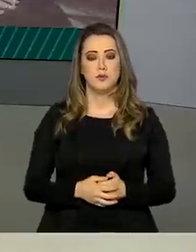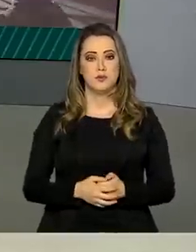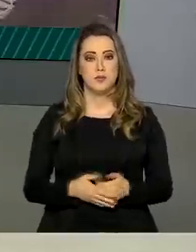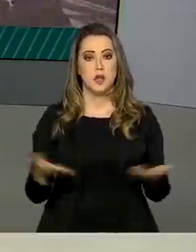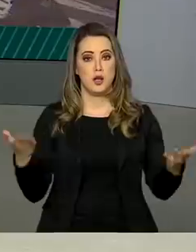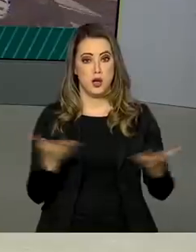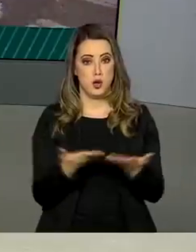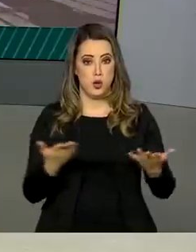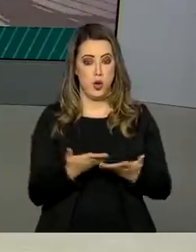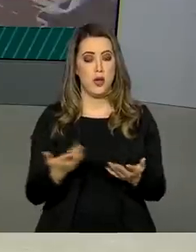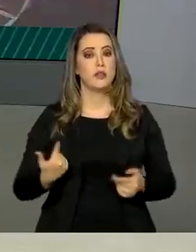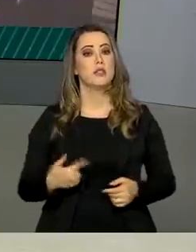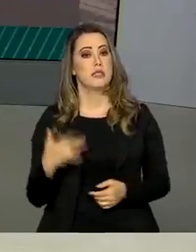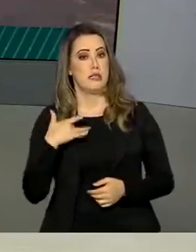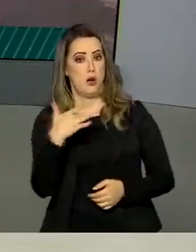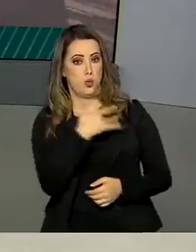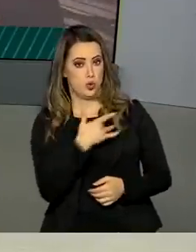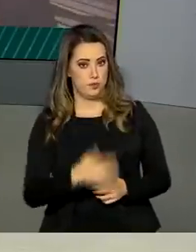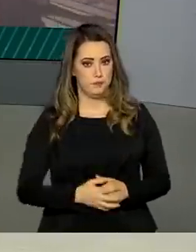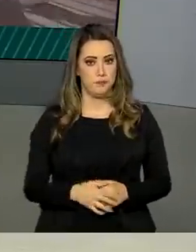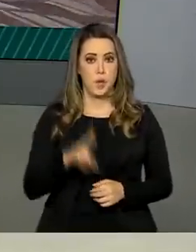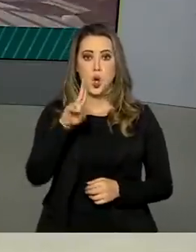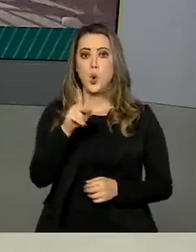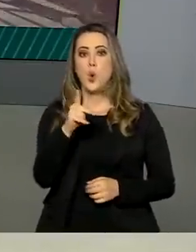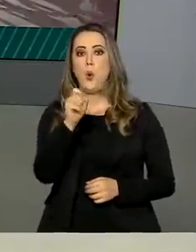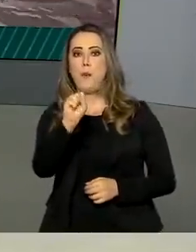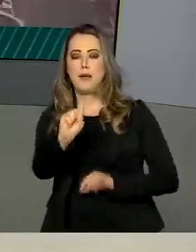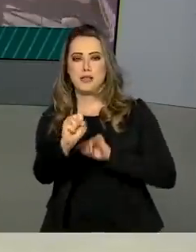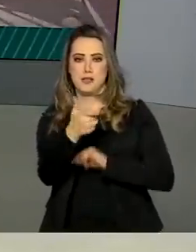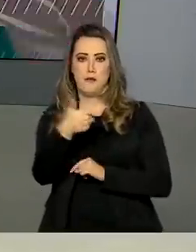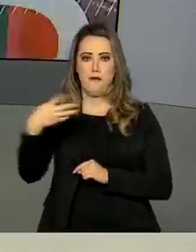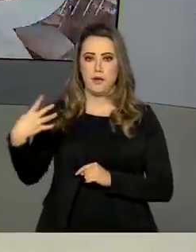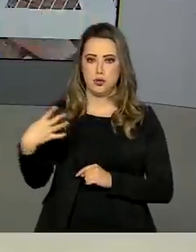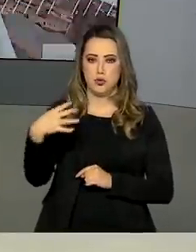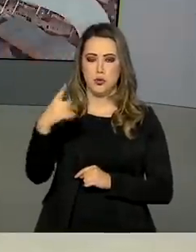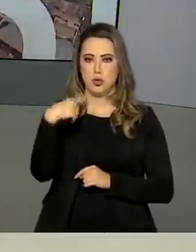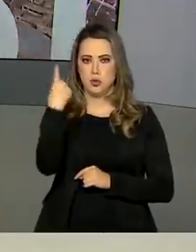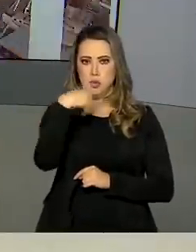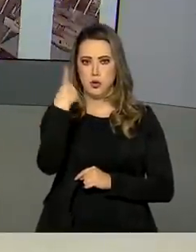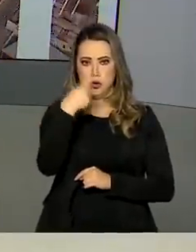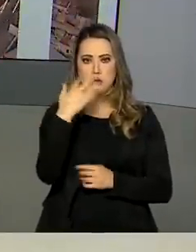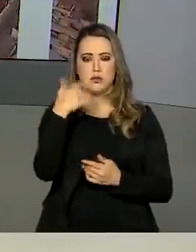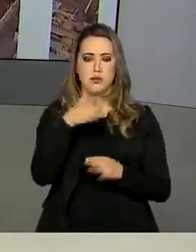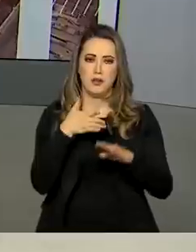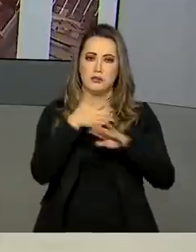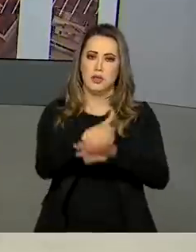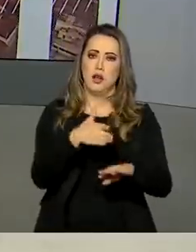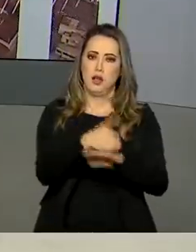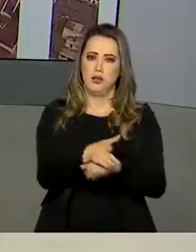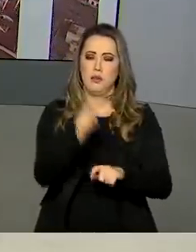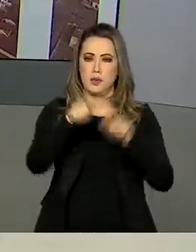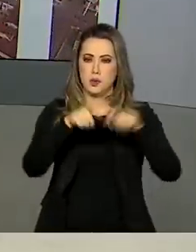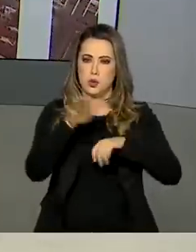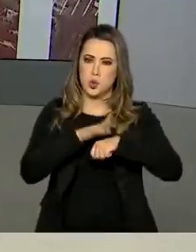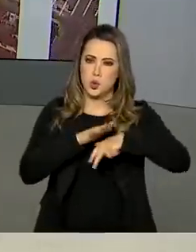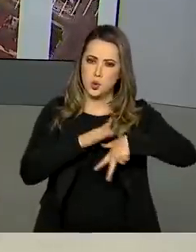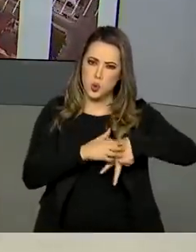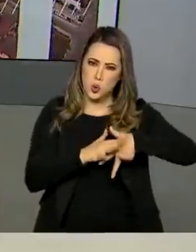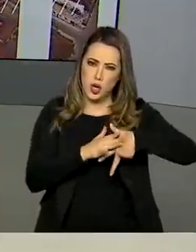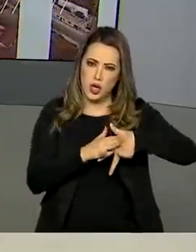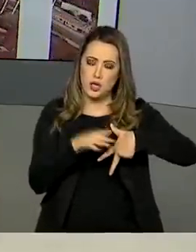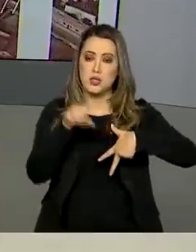para a saúde, a partir de agora, as UPAs 24 Horas, que são a porta de entrada para pacientes do SUS e outras